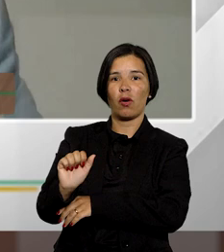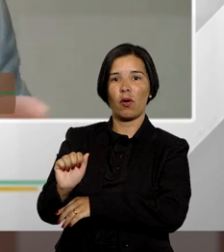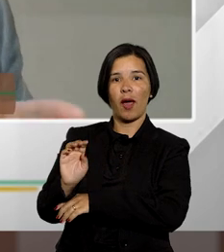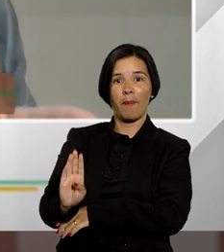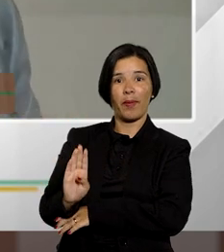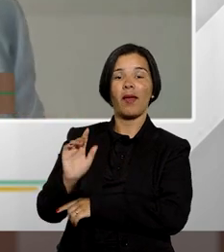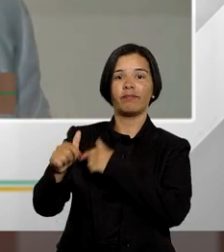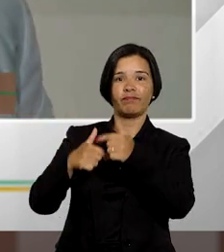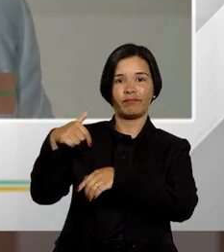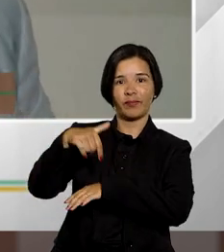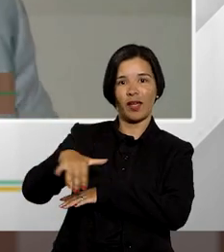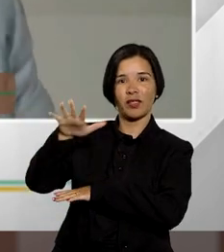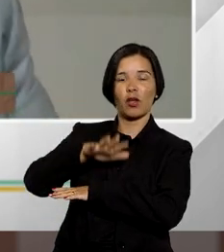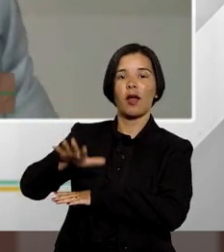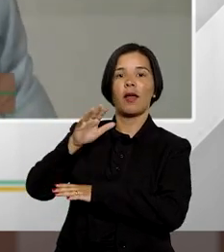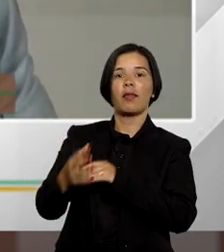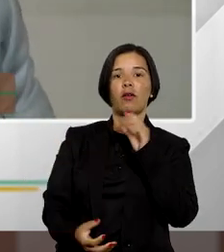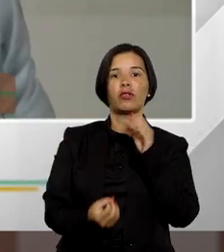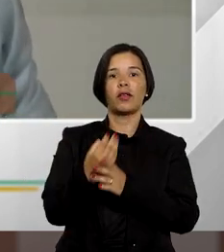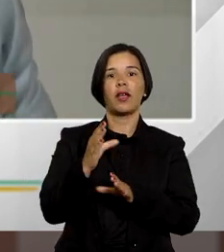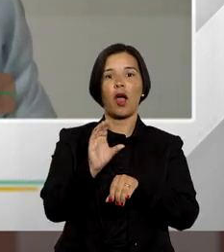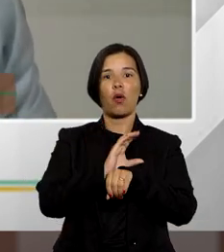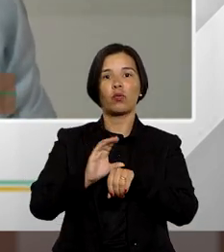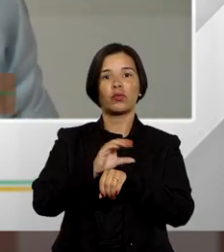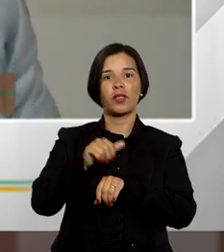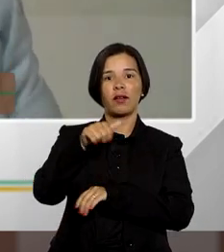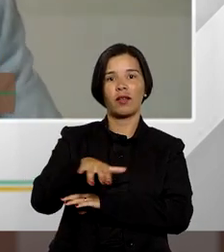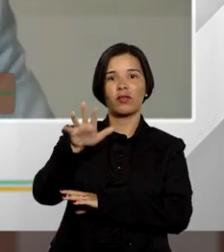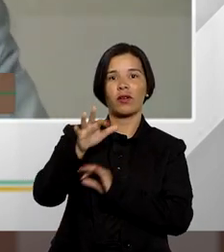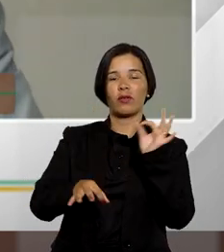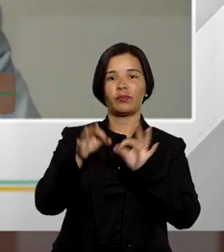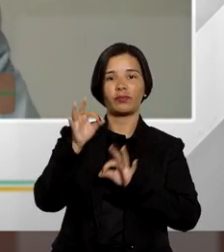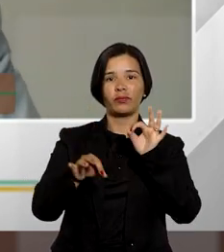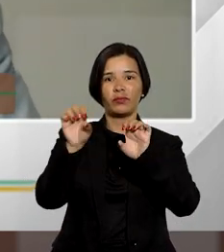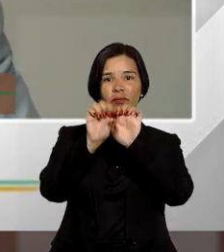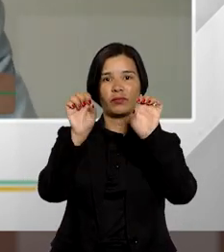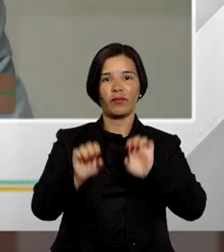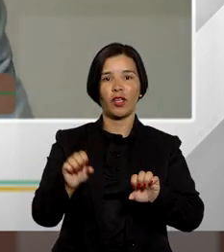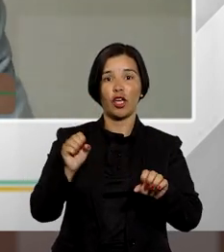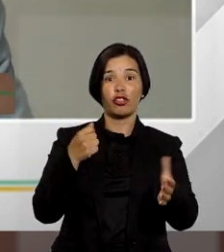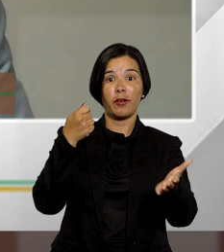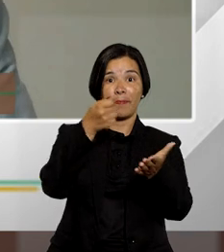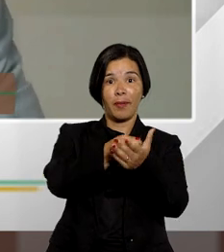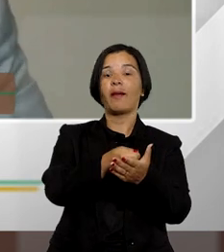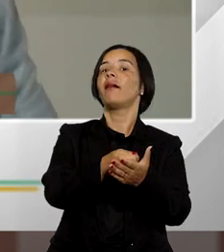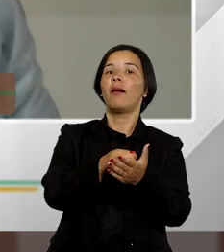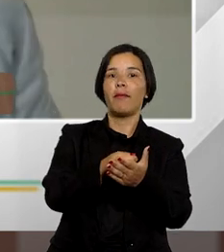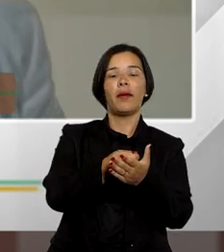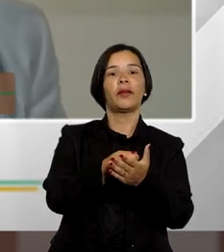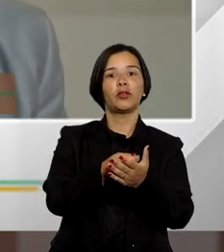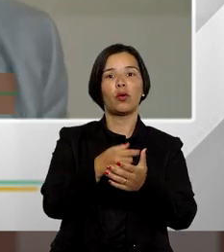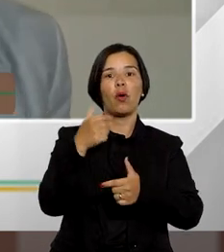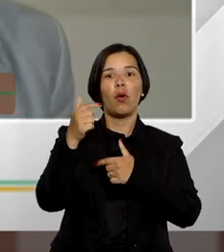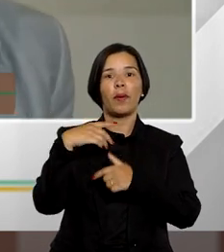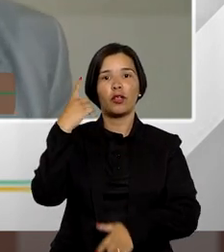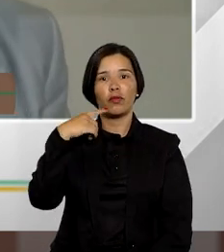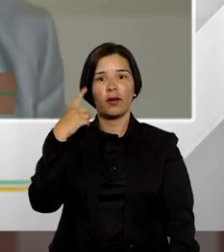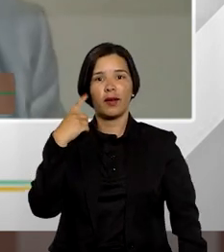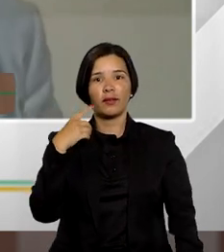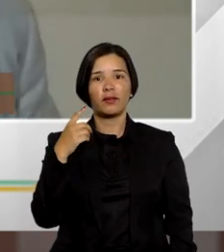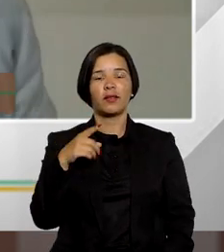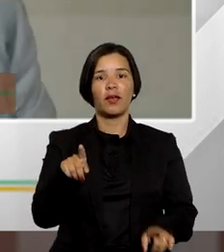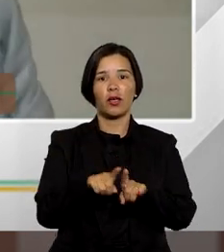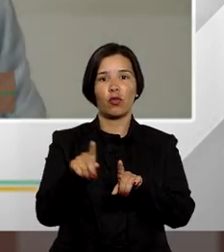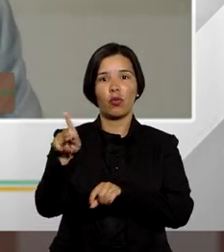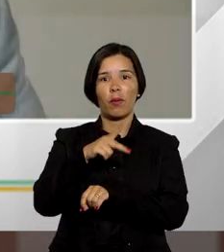de criar através do Conselho Nacional de Justiça uma sistemática de pagamento para a advocacia dativa em todo o país